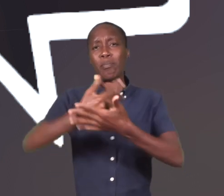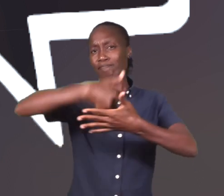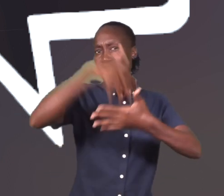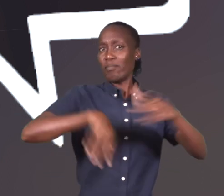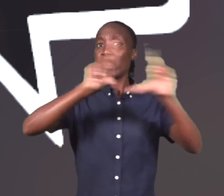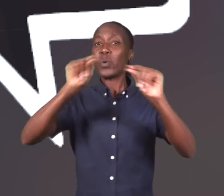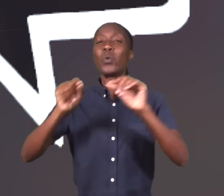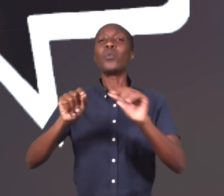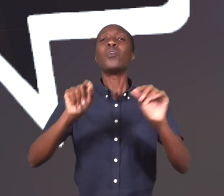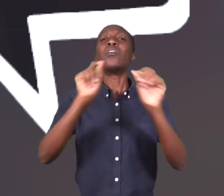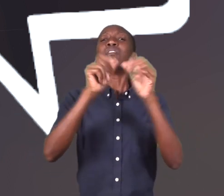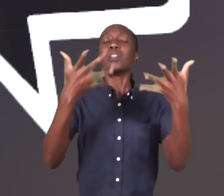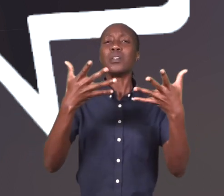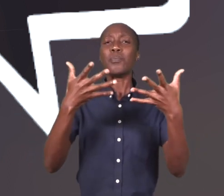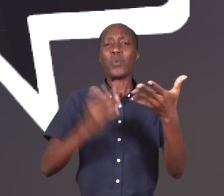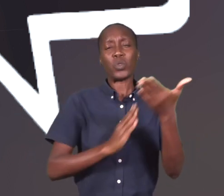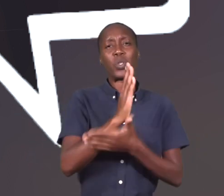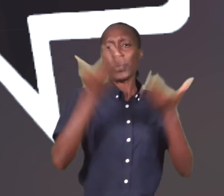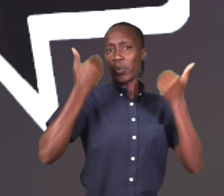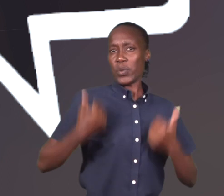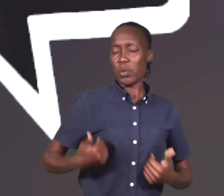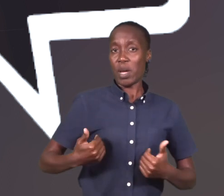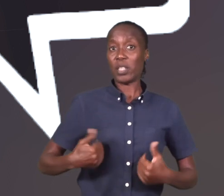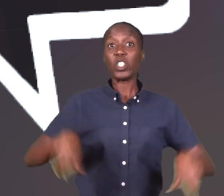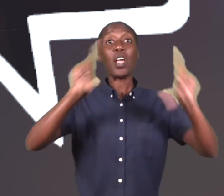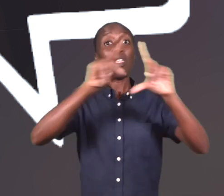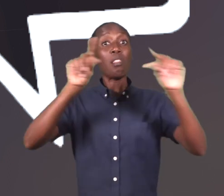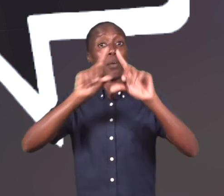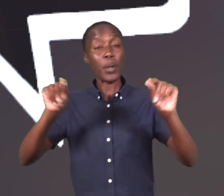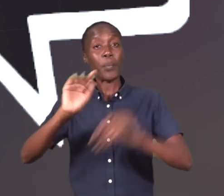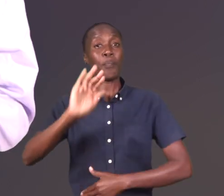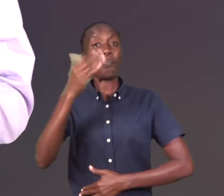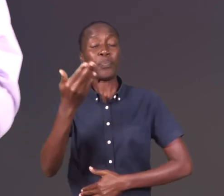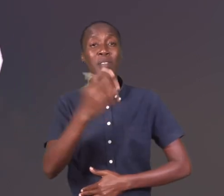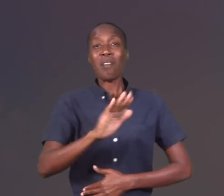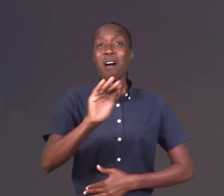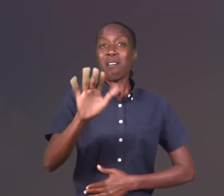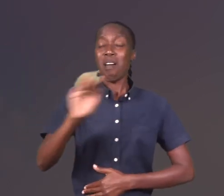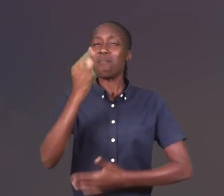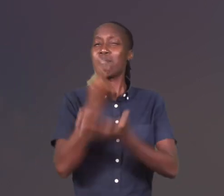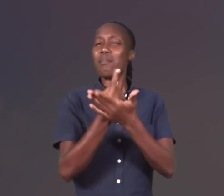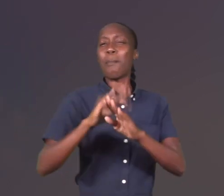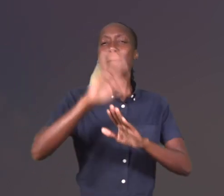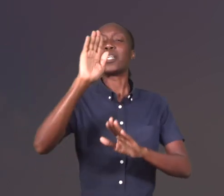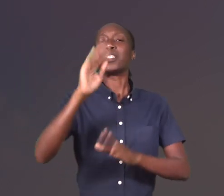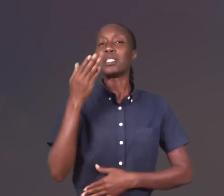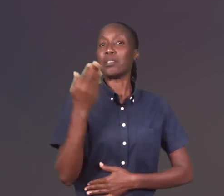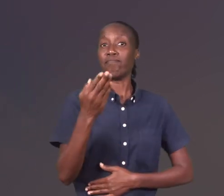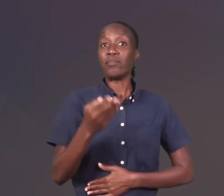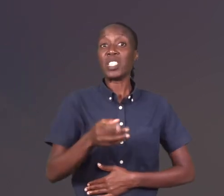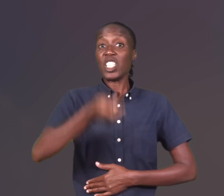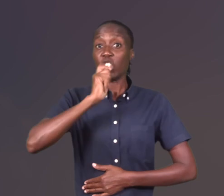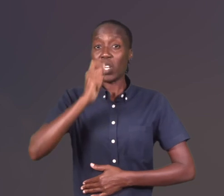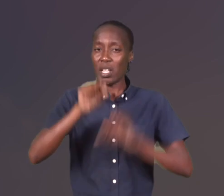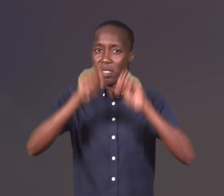sobre os princípios fundamentais e questões relacionadas aos direitos humanos. Aqui estão algumas áreas-chave